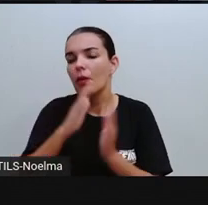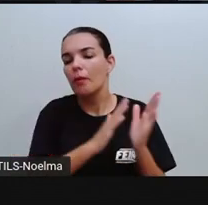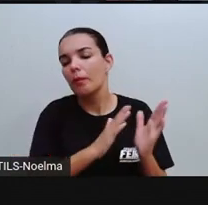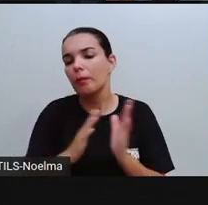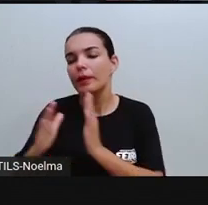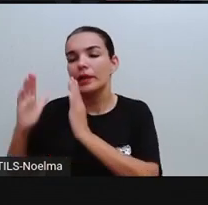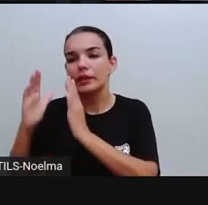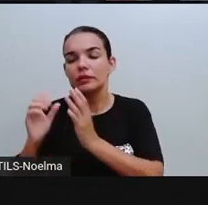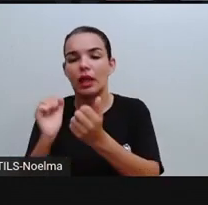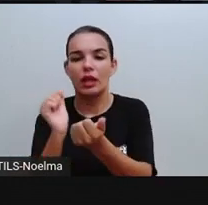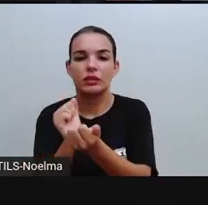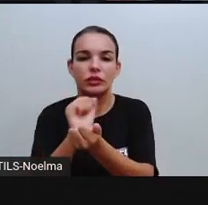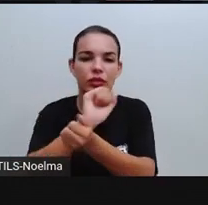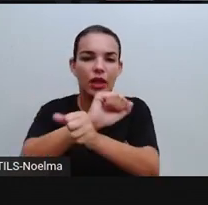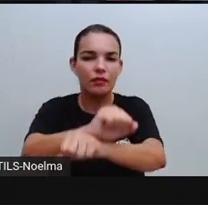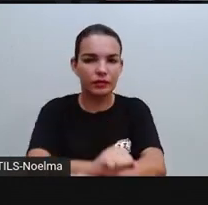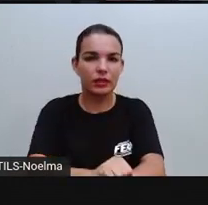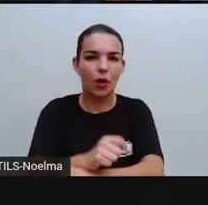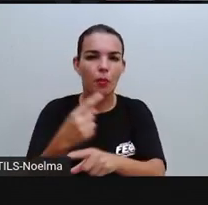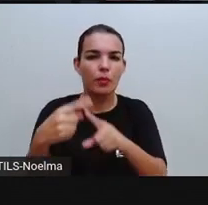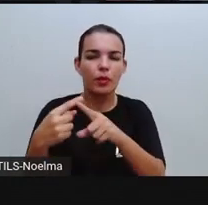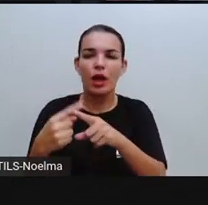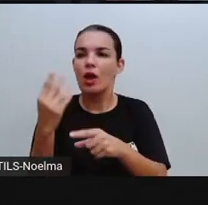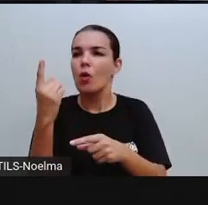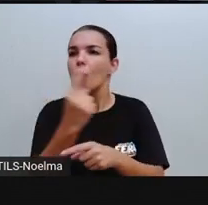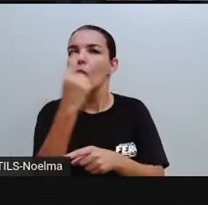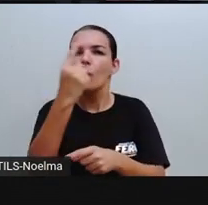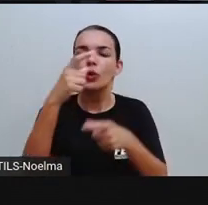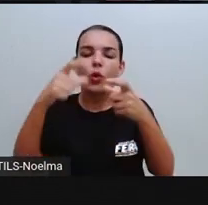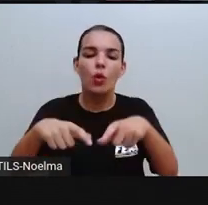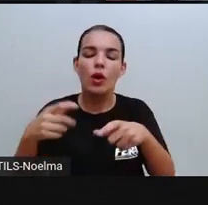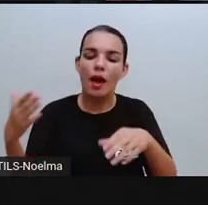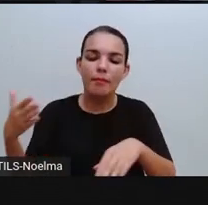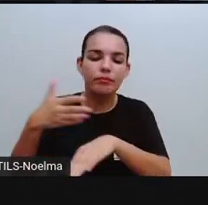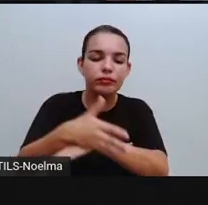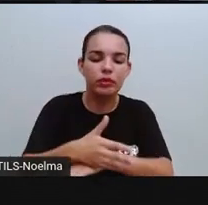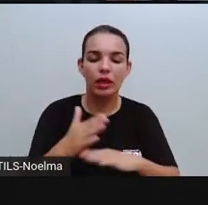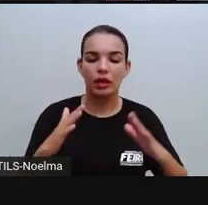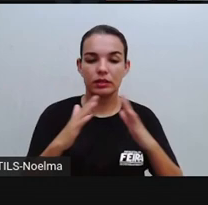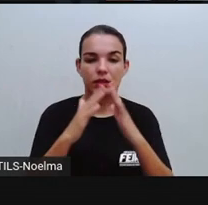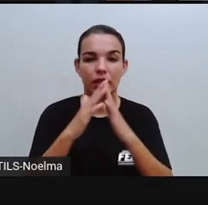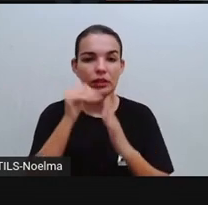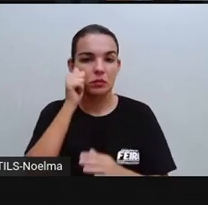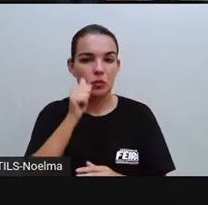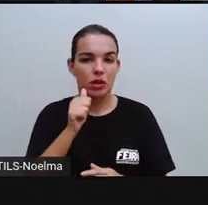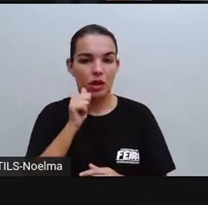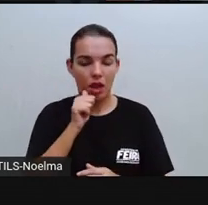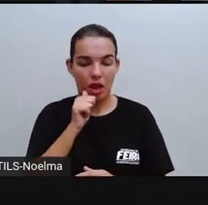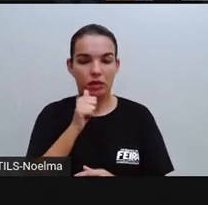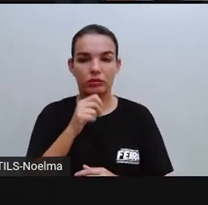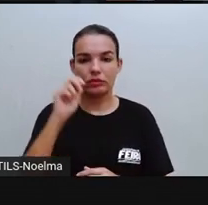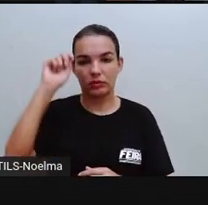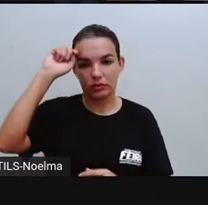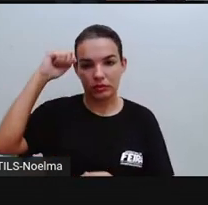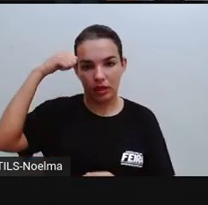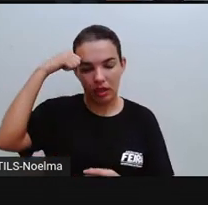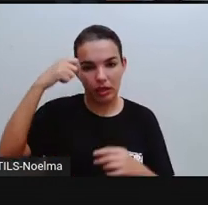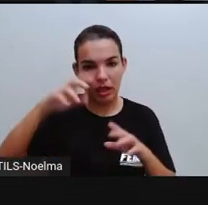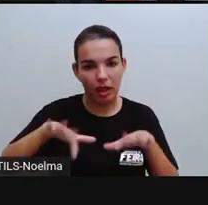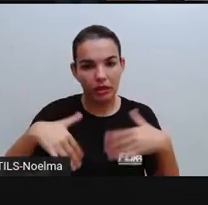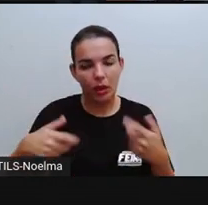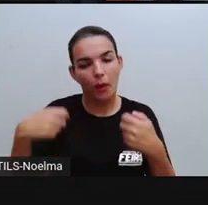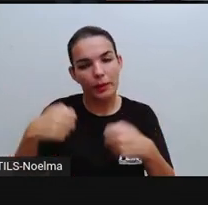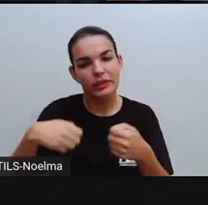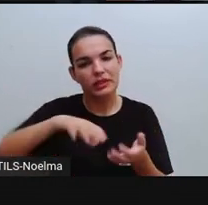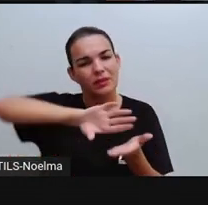que o único lugar permitido às mulheres negras era a cozinha da casa grande. Neste caso, é melhor a gente retirar aí